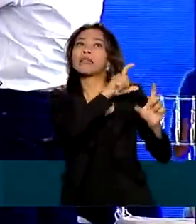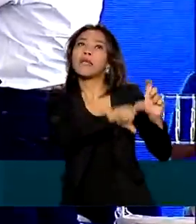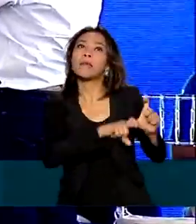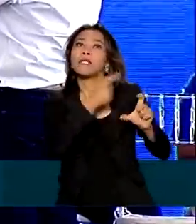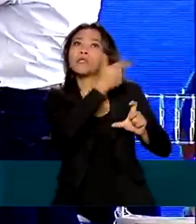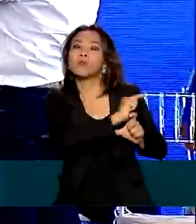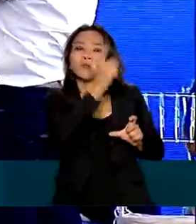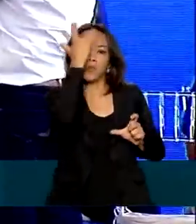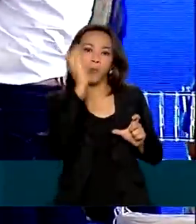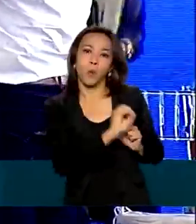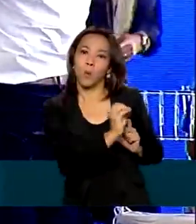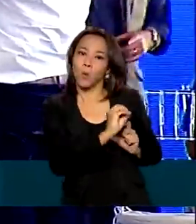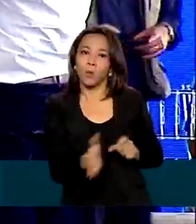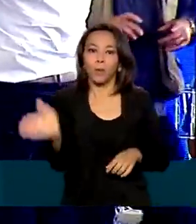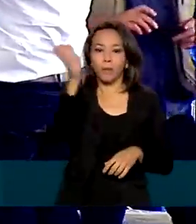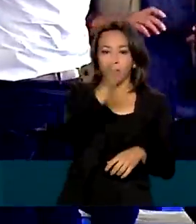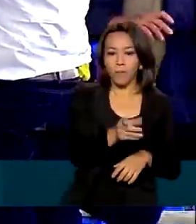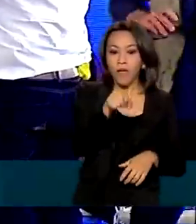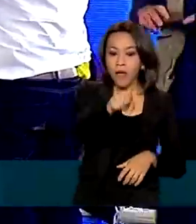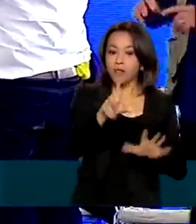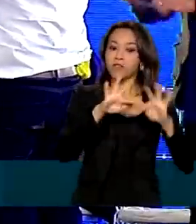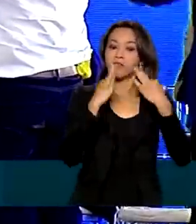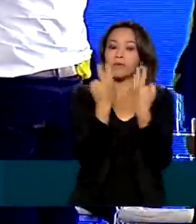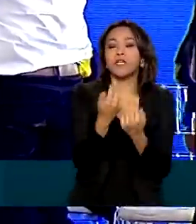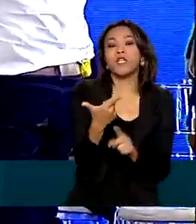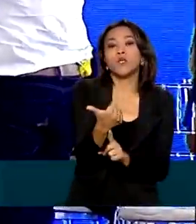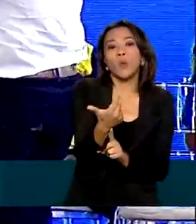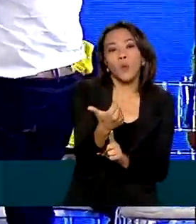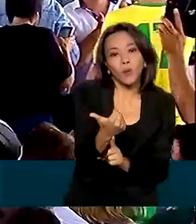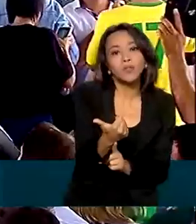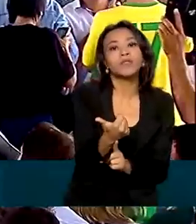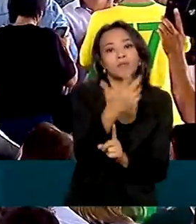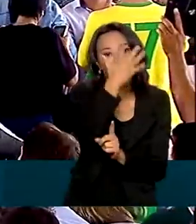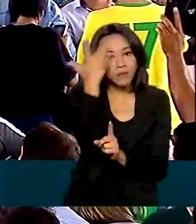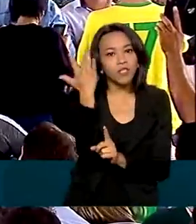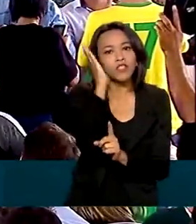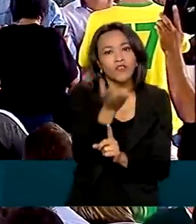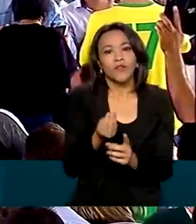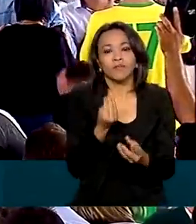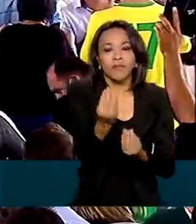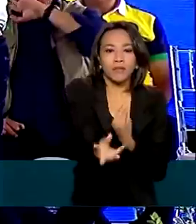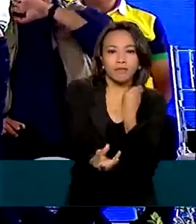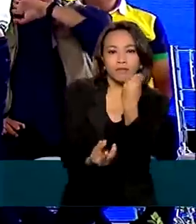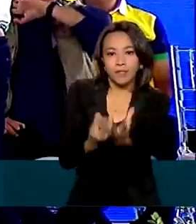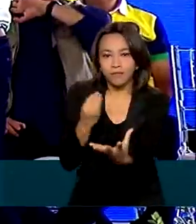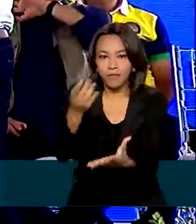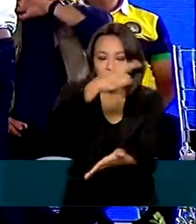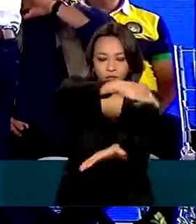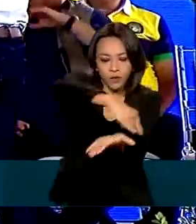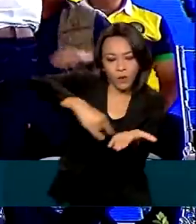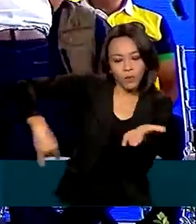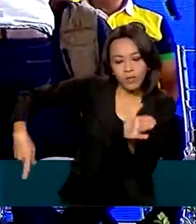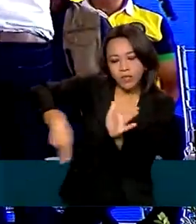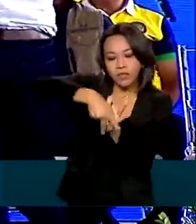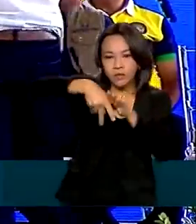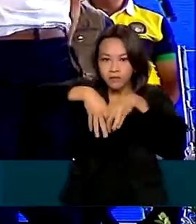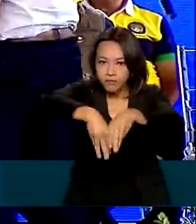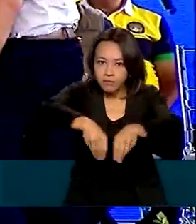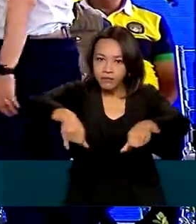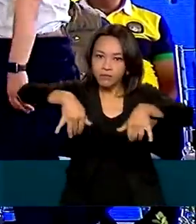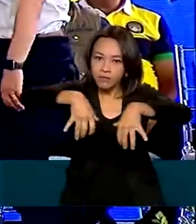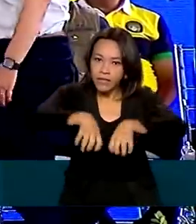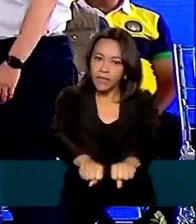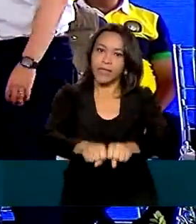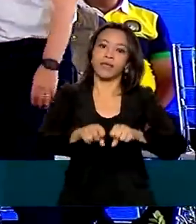do seu Davino, famílias de outros 12 assentamentos foram contempladas na cerimônia de entrega da documentação definitiva da terra.